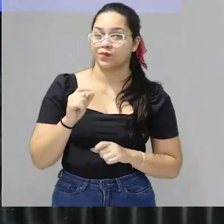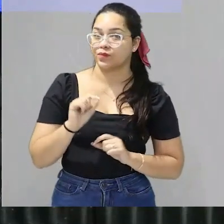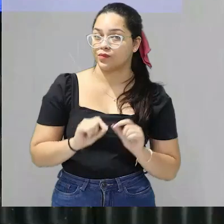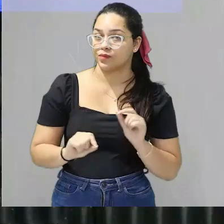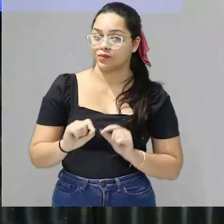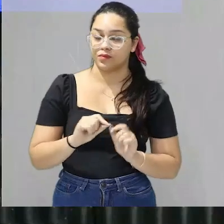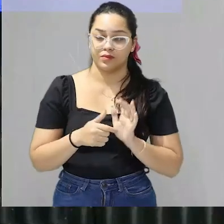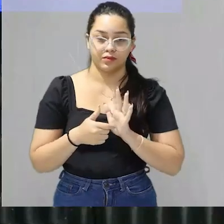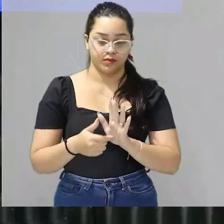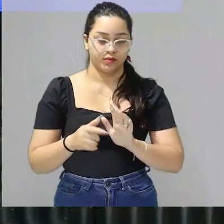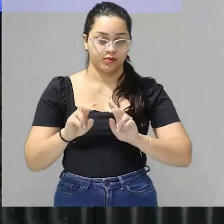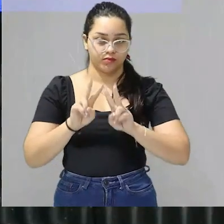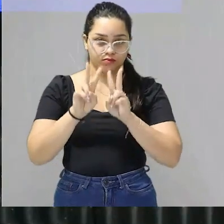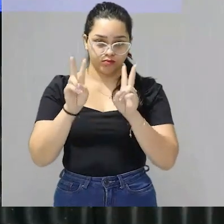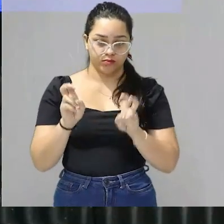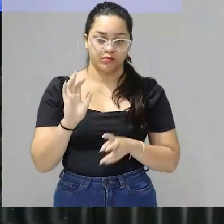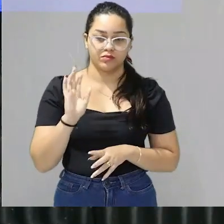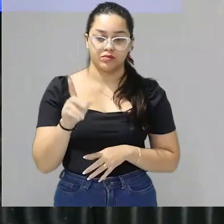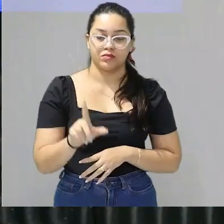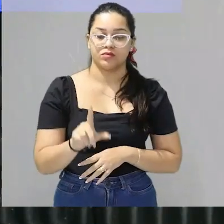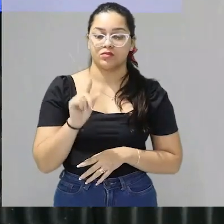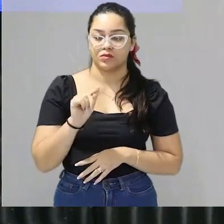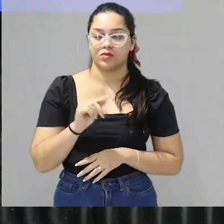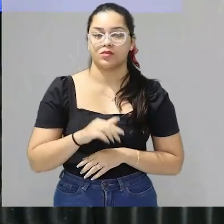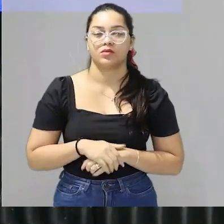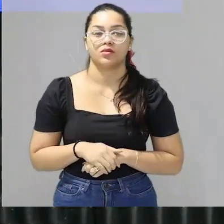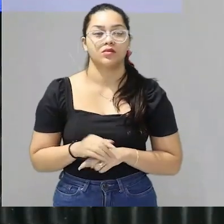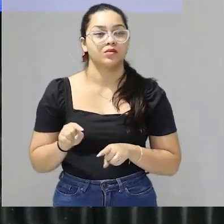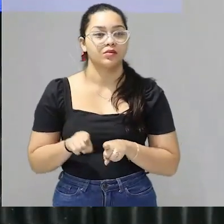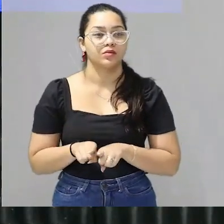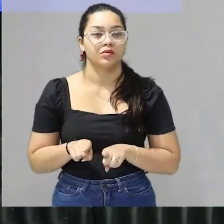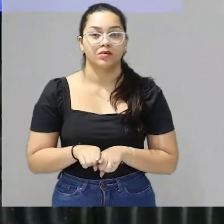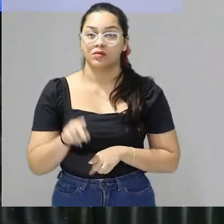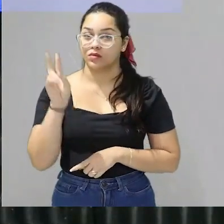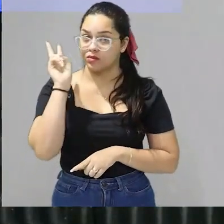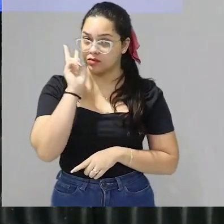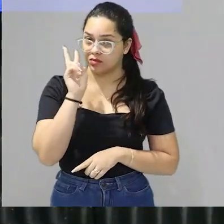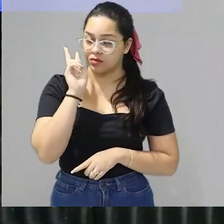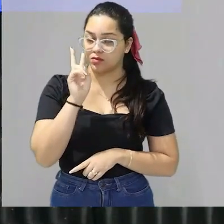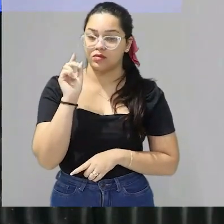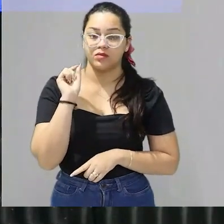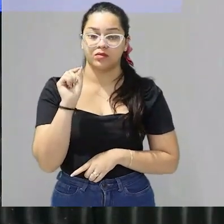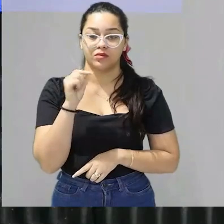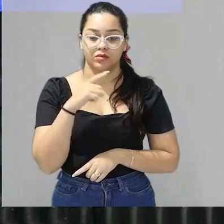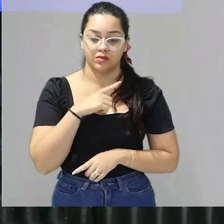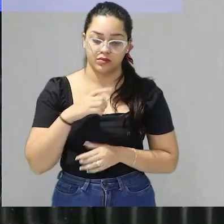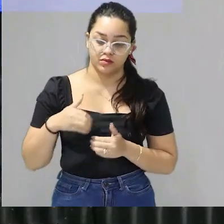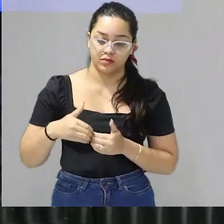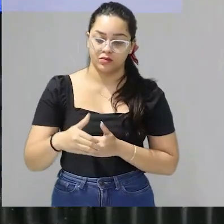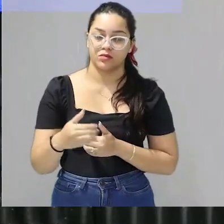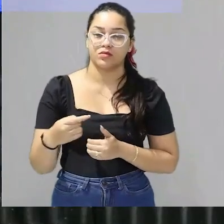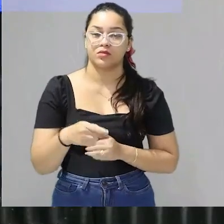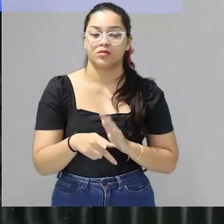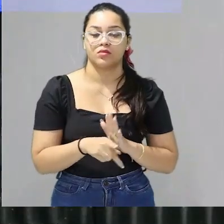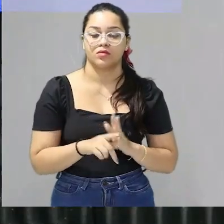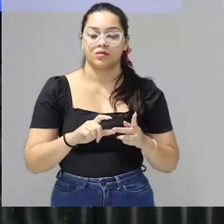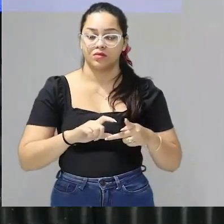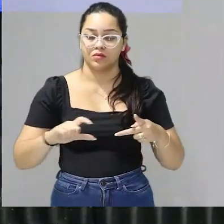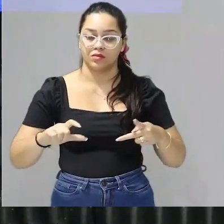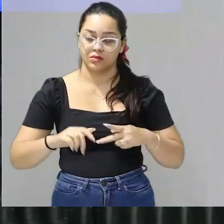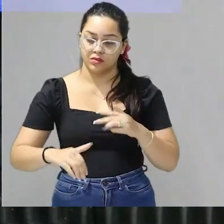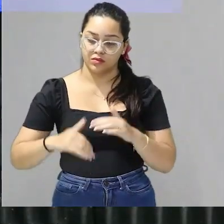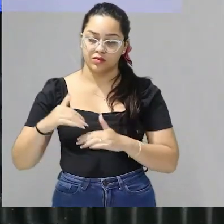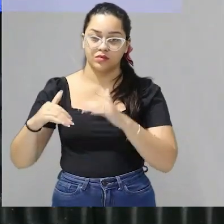apresentou o tema defina a sua tese e lembrando que essa tese ela vai ter continuidade lá nos parágrafos do